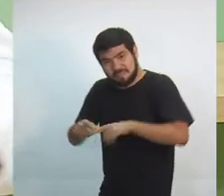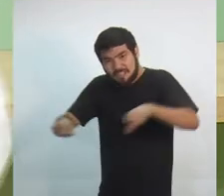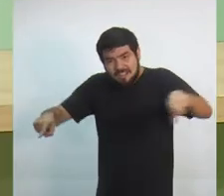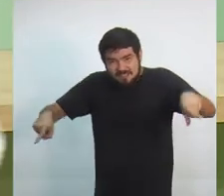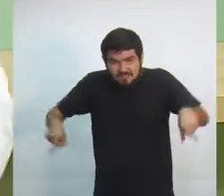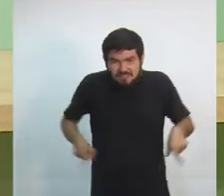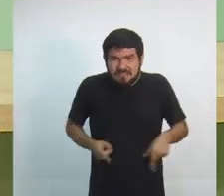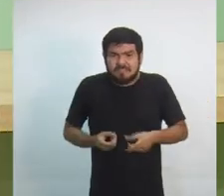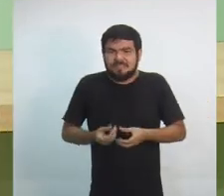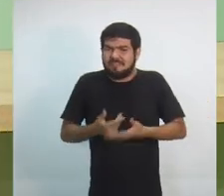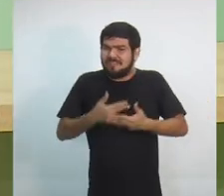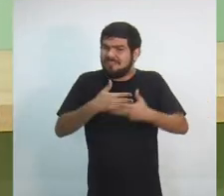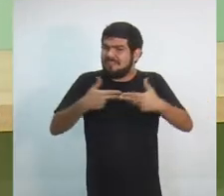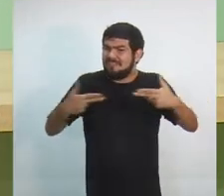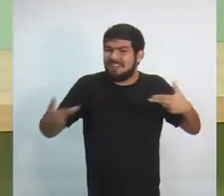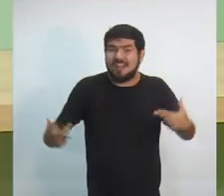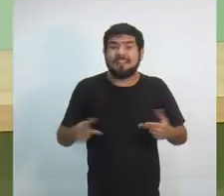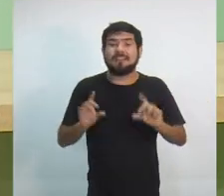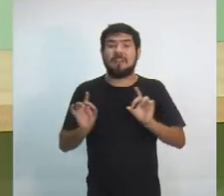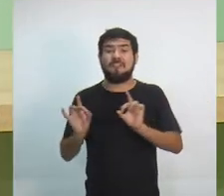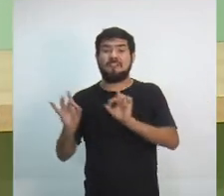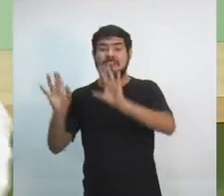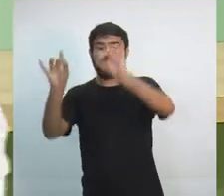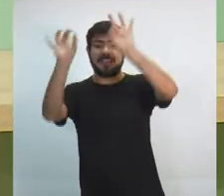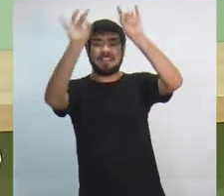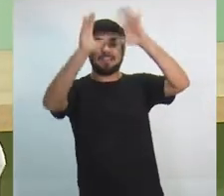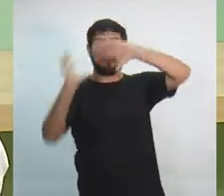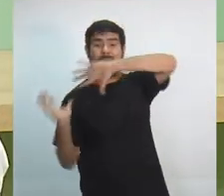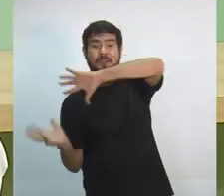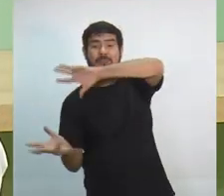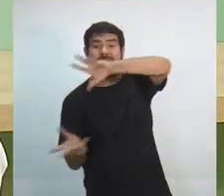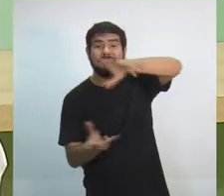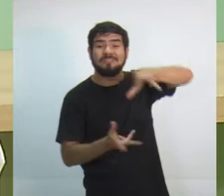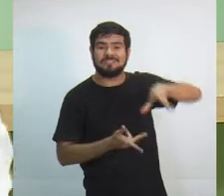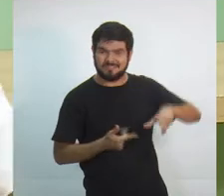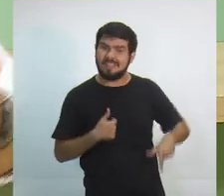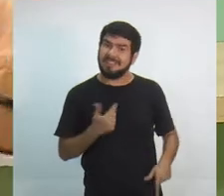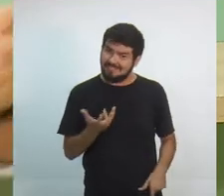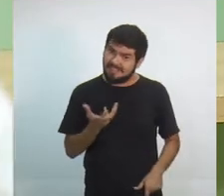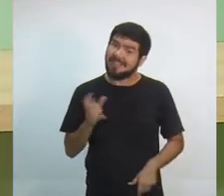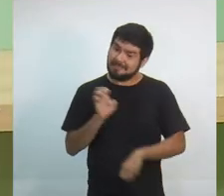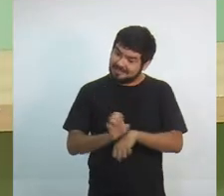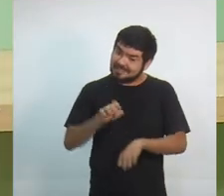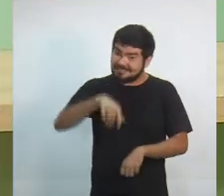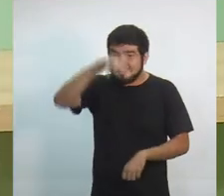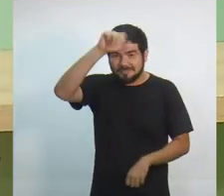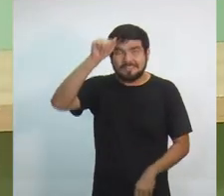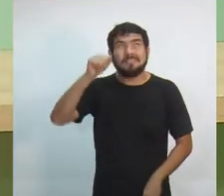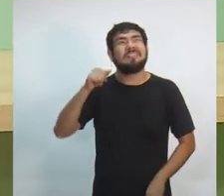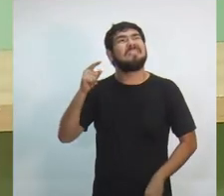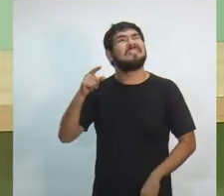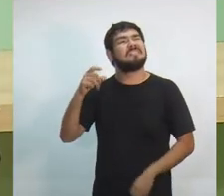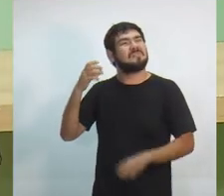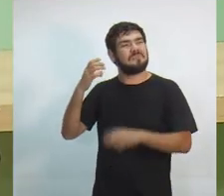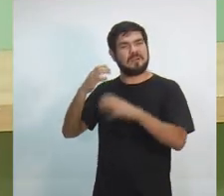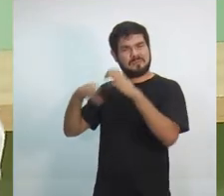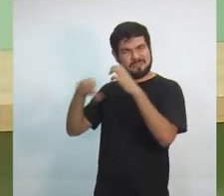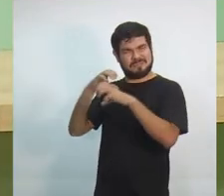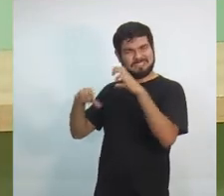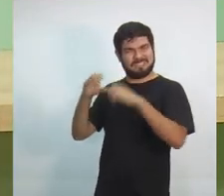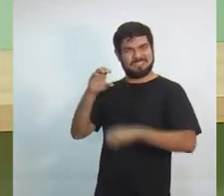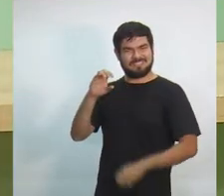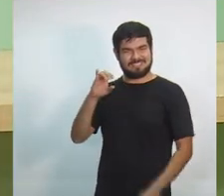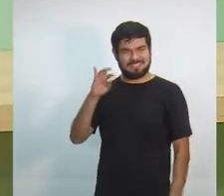potencialidades e vendermos para o mundo. É isso que eu quero para o estado do Amazonas. como uma música do Titãs que dizia